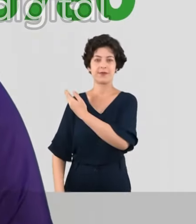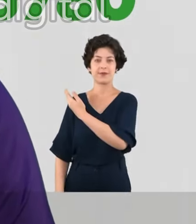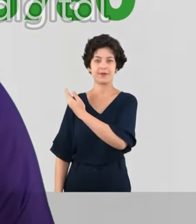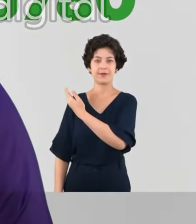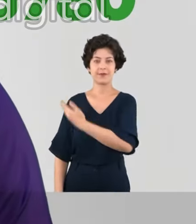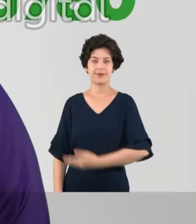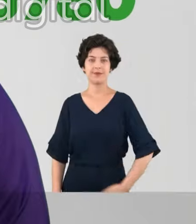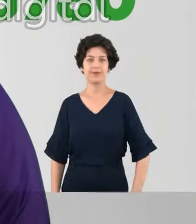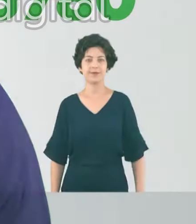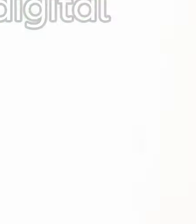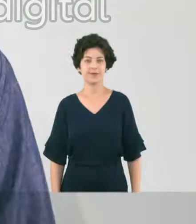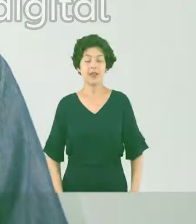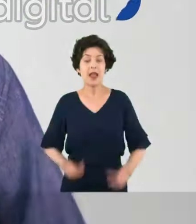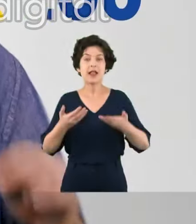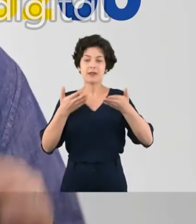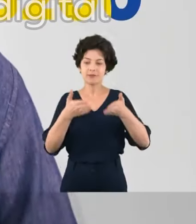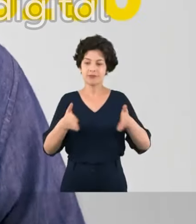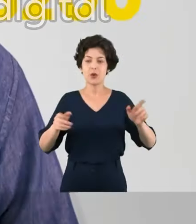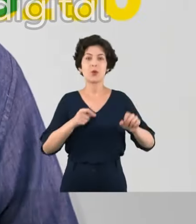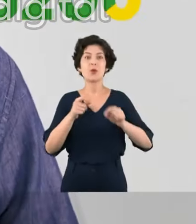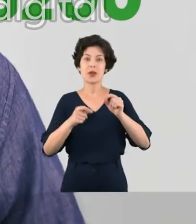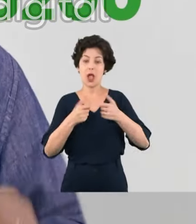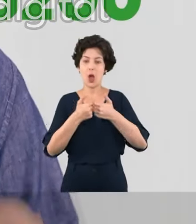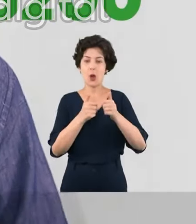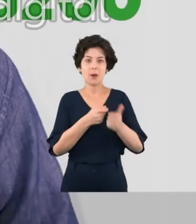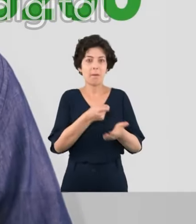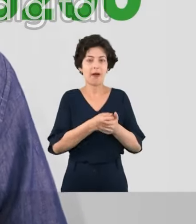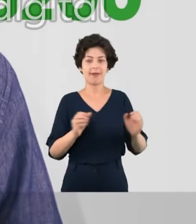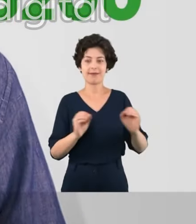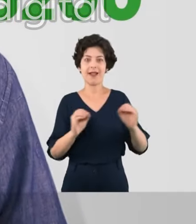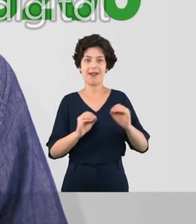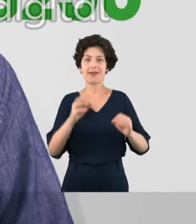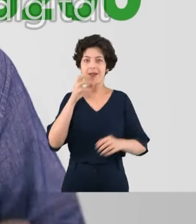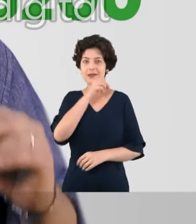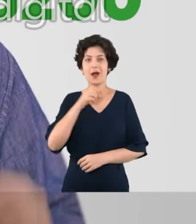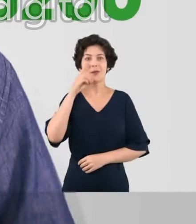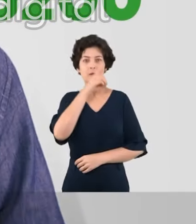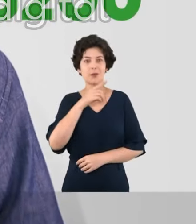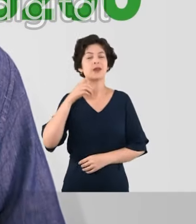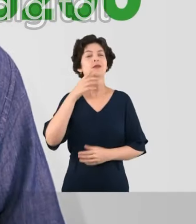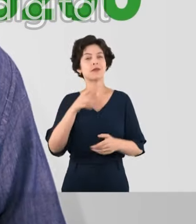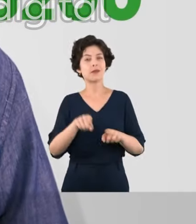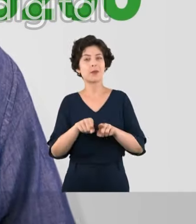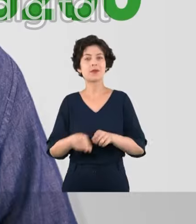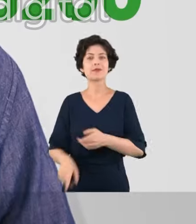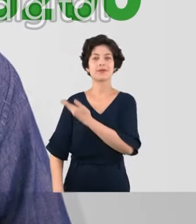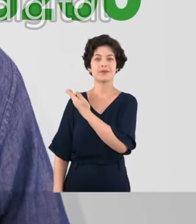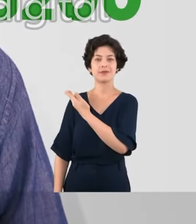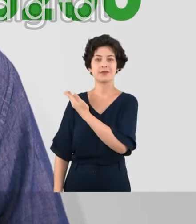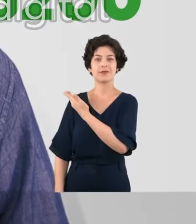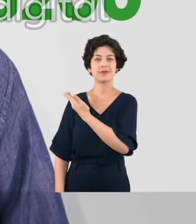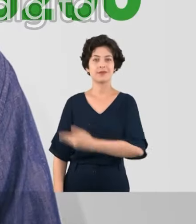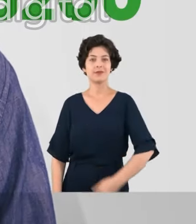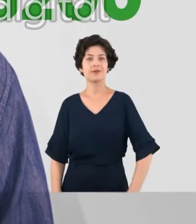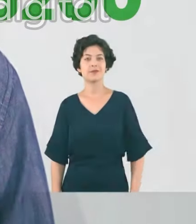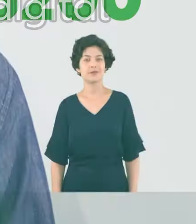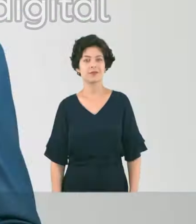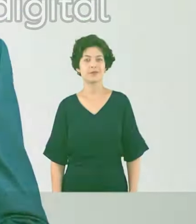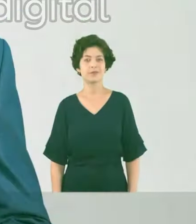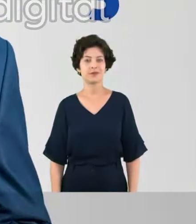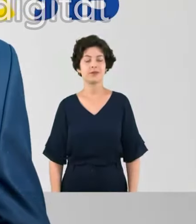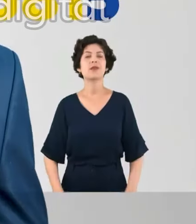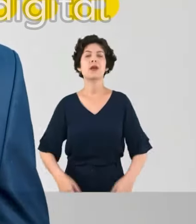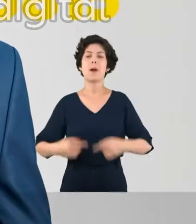Riva, 15, 780. Quero ampliar a tarifa zero para todo final de semana. o sextou tarifa zero. Vote Caio Luz, 15, 200.